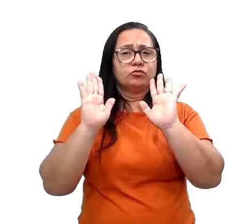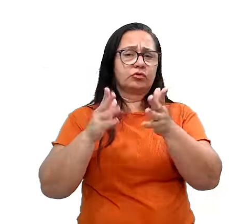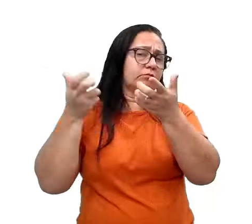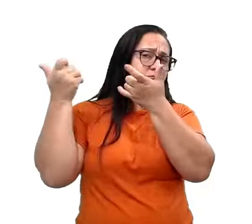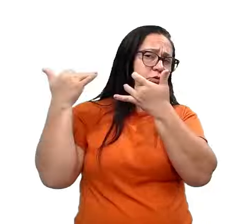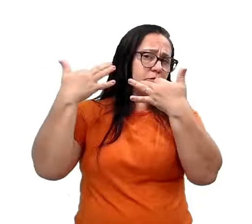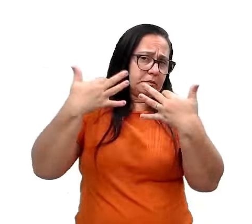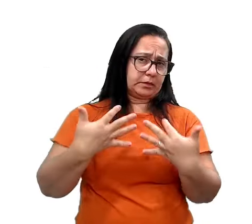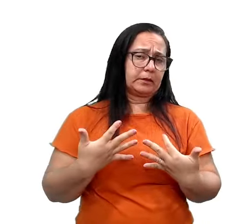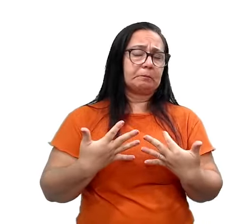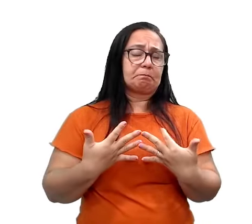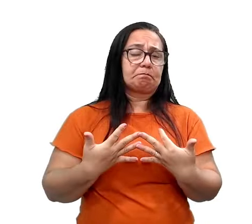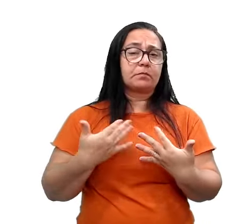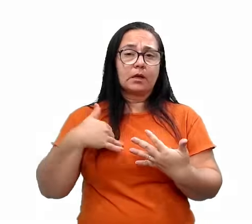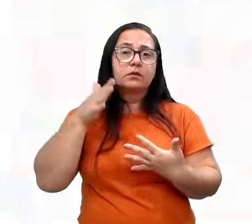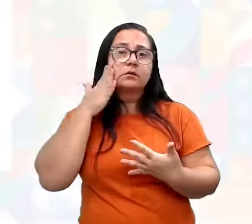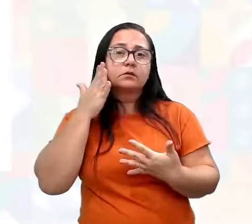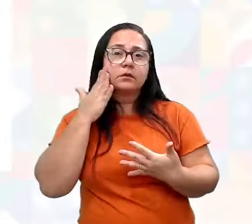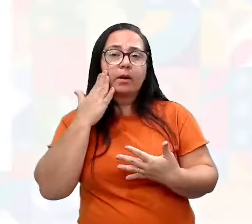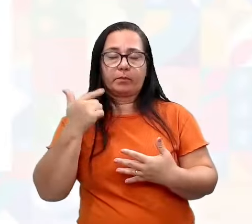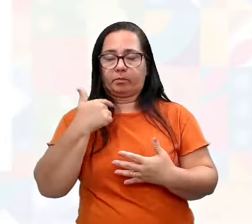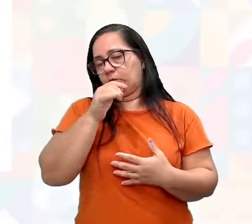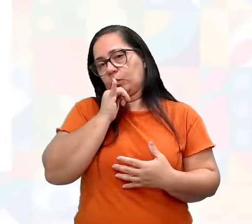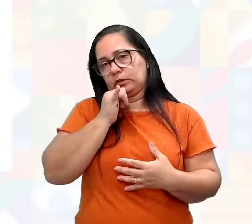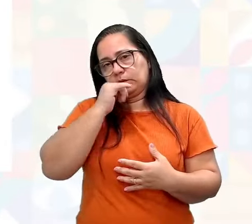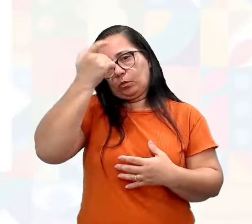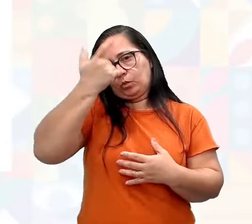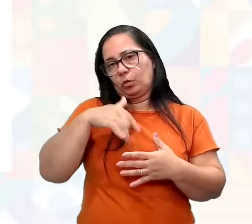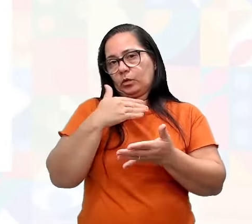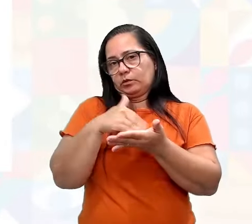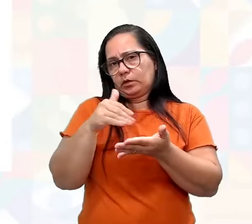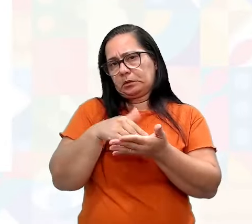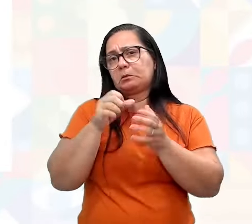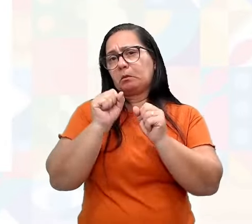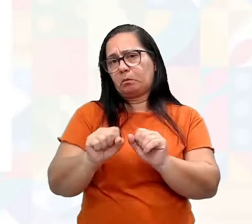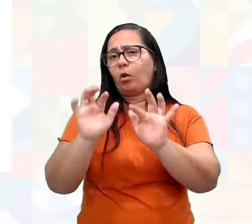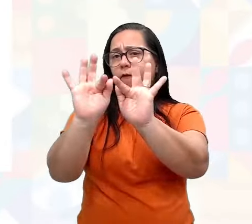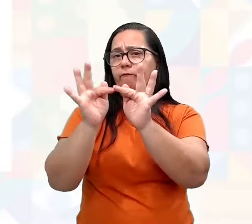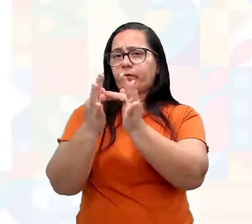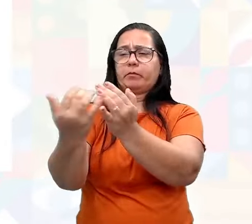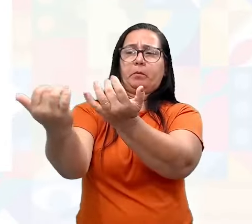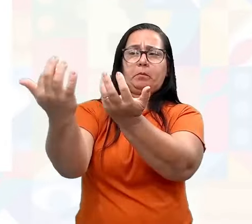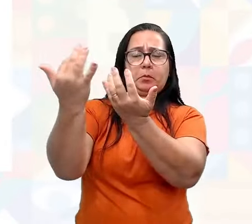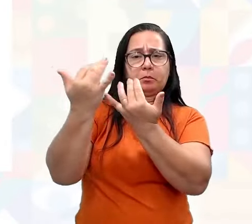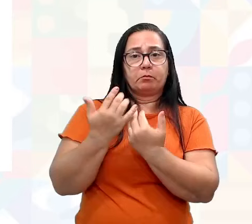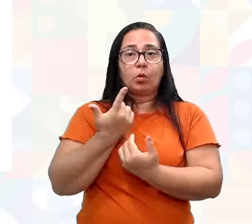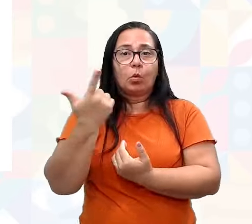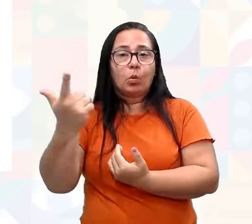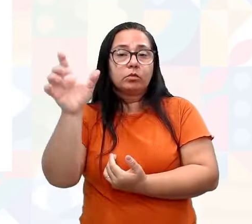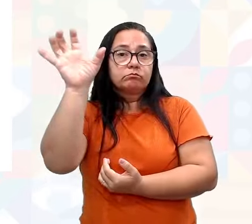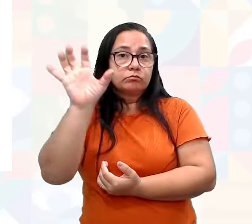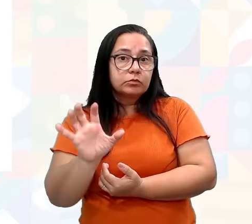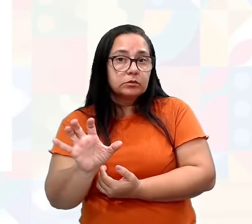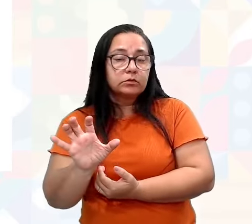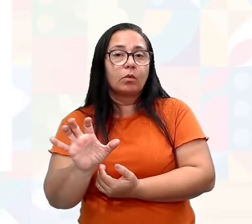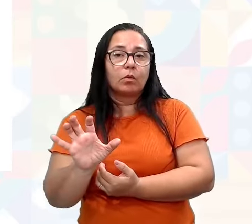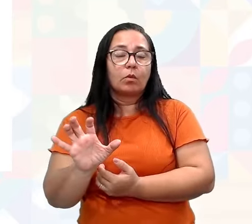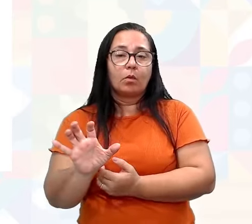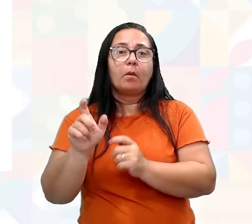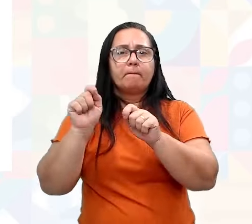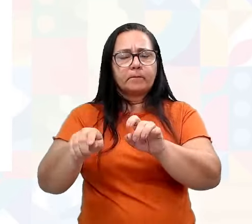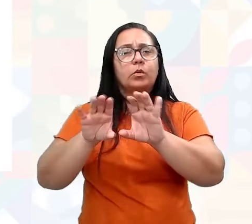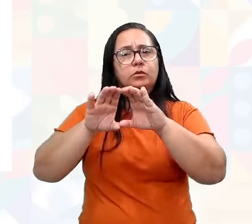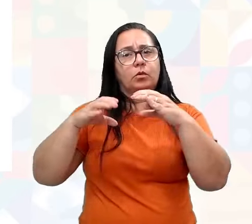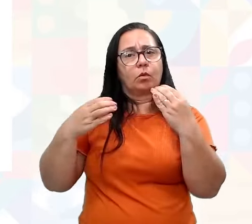falei, né? A gente sabe que eu estou ali na Secretaria. Eu posso receber uma família que ela vem de outra região, pode ser uma